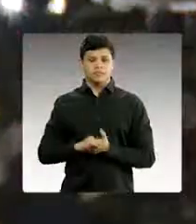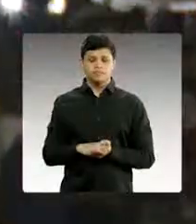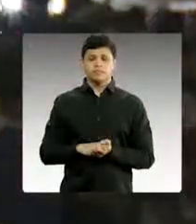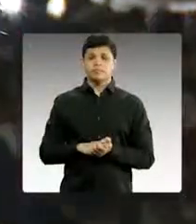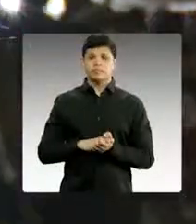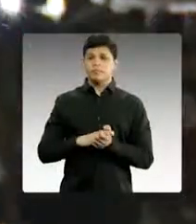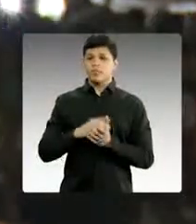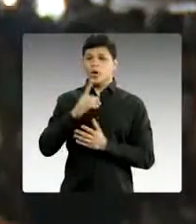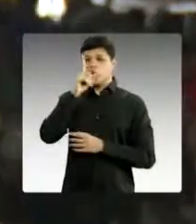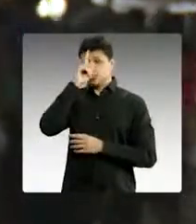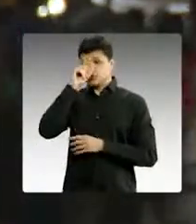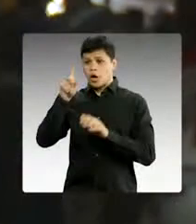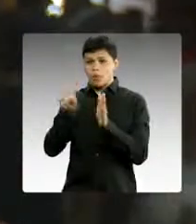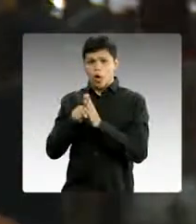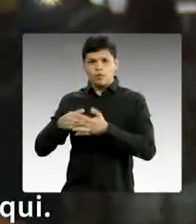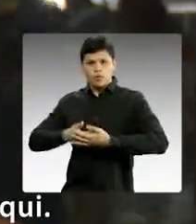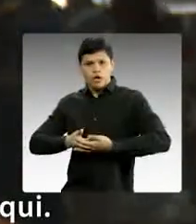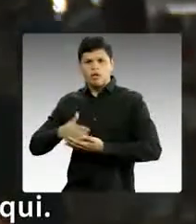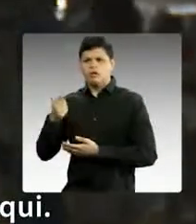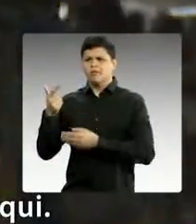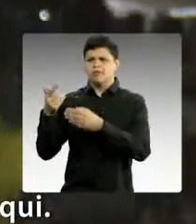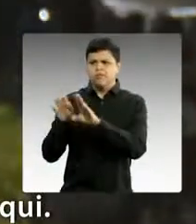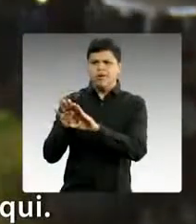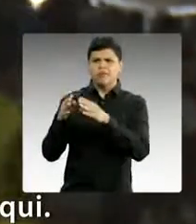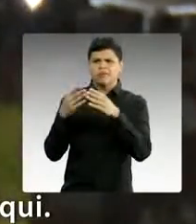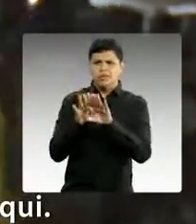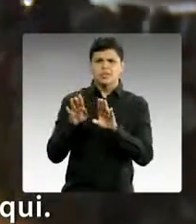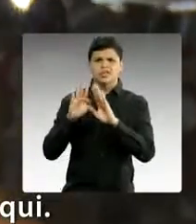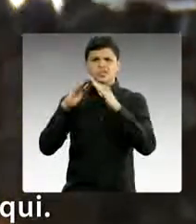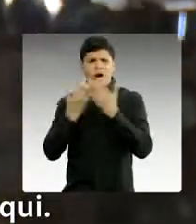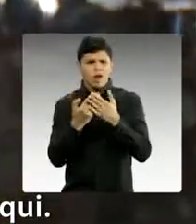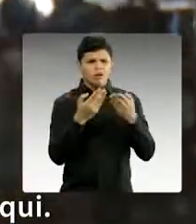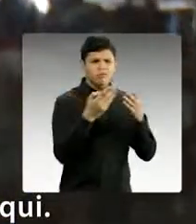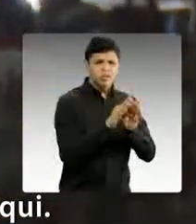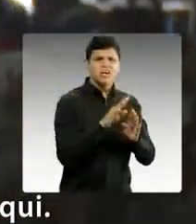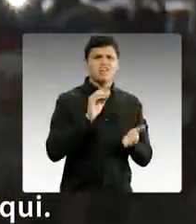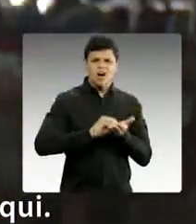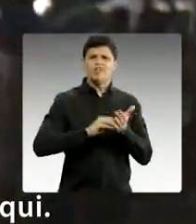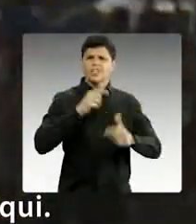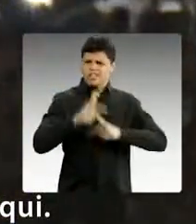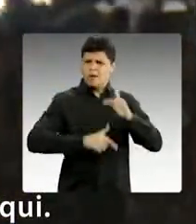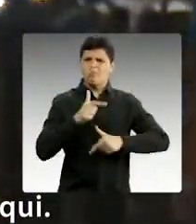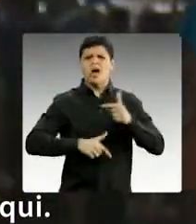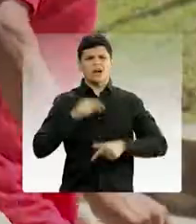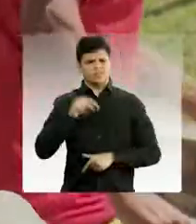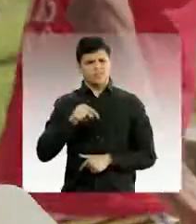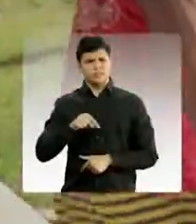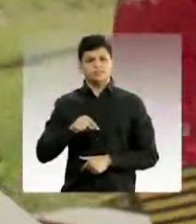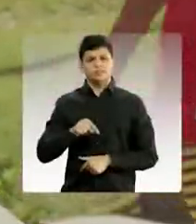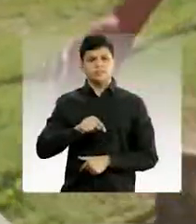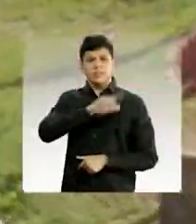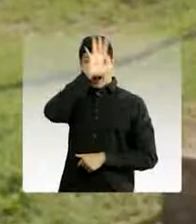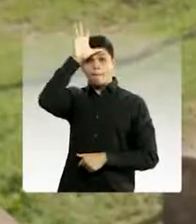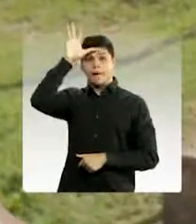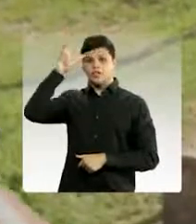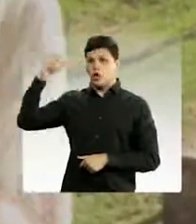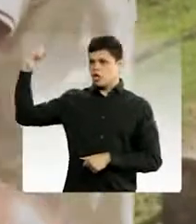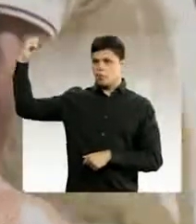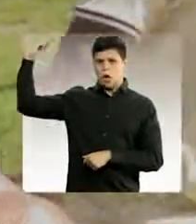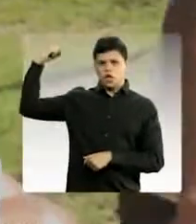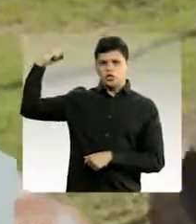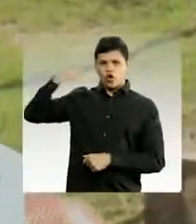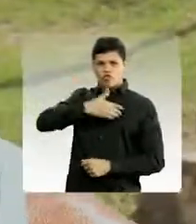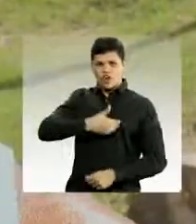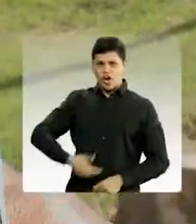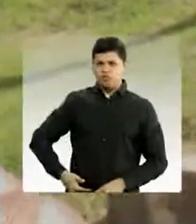muito tempo. Maternidade sem leito, colégio fechando, então tá faltando muito trabalho aqui. O estado do Amazonas, no